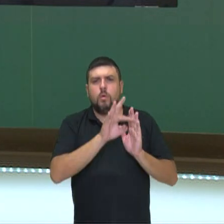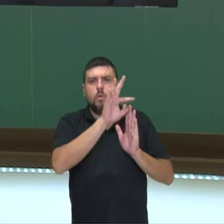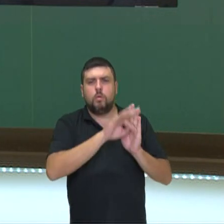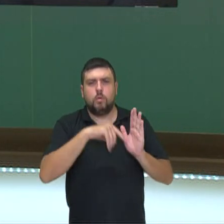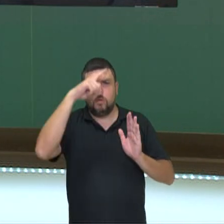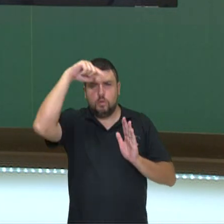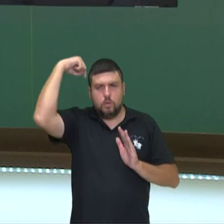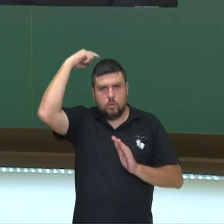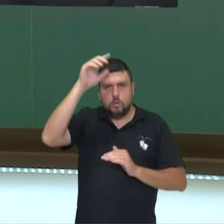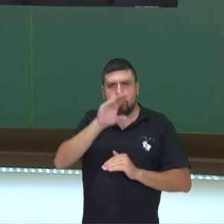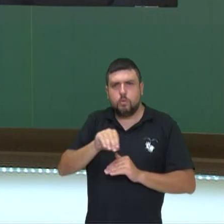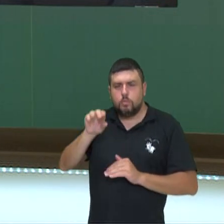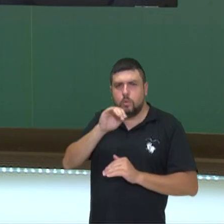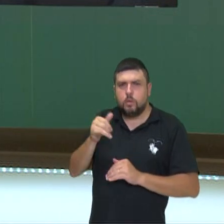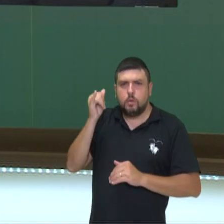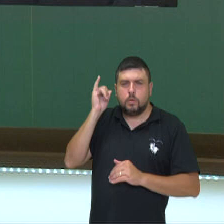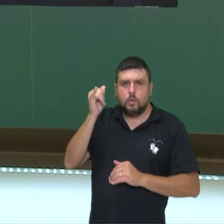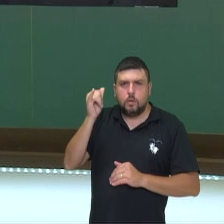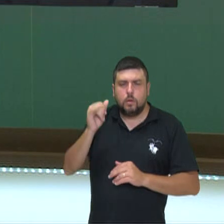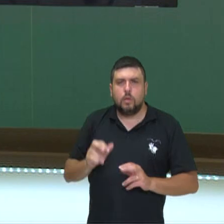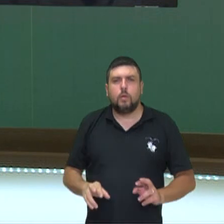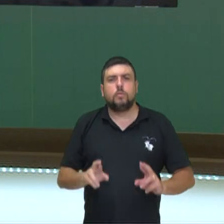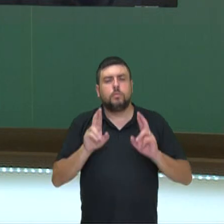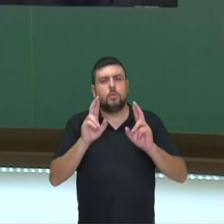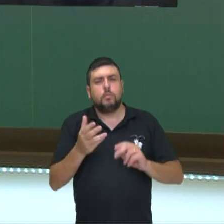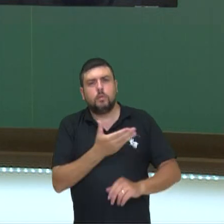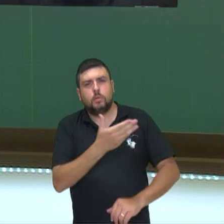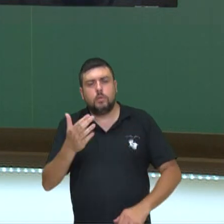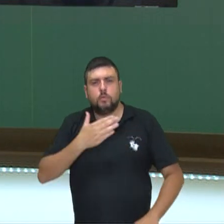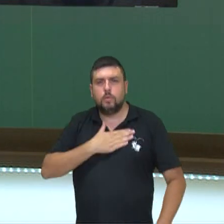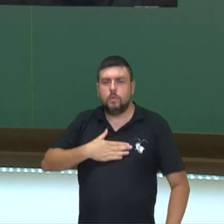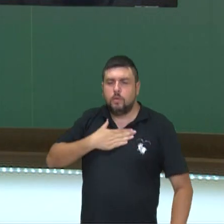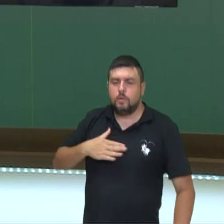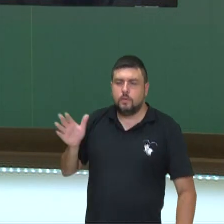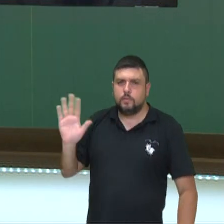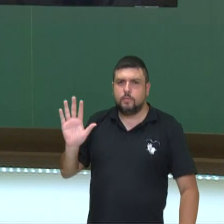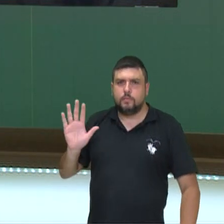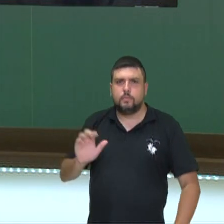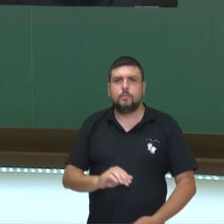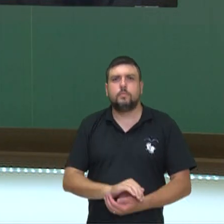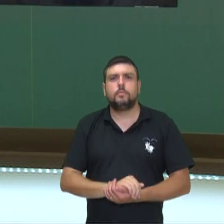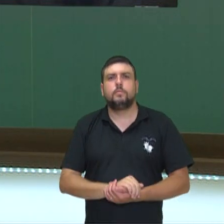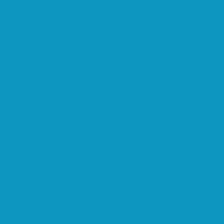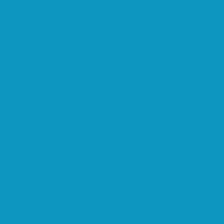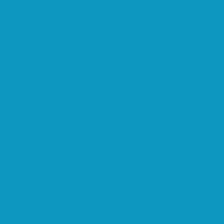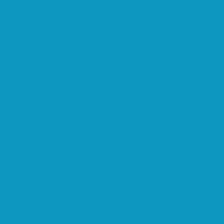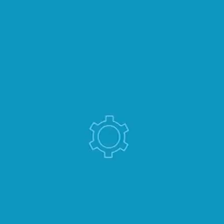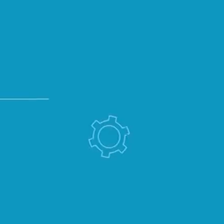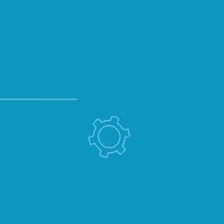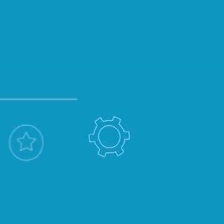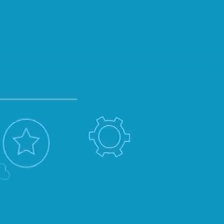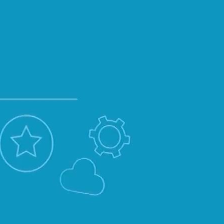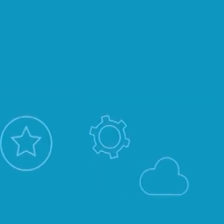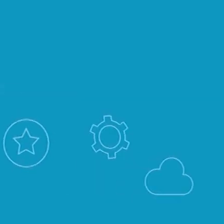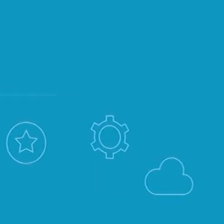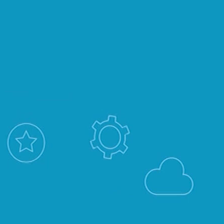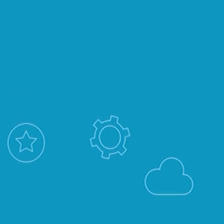orais e contação de história. Eu espero que vocês tenham gostado e até breve. Transcrição